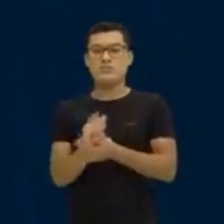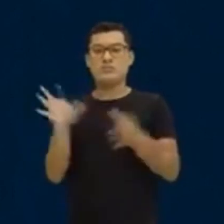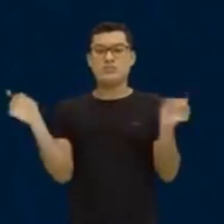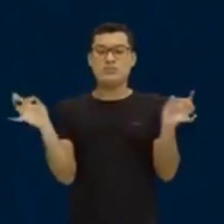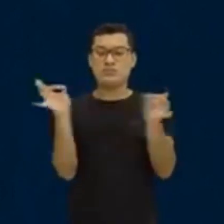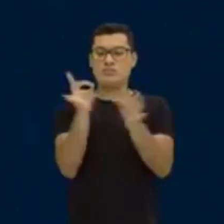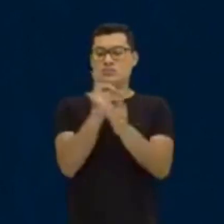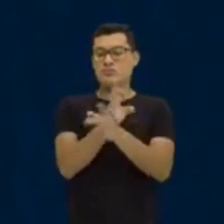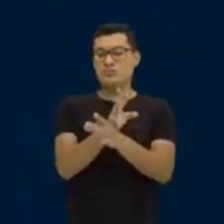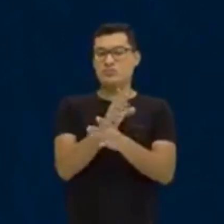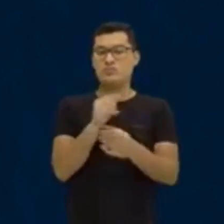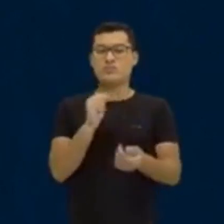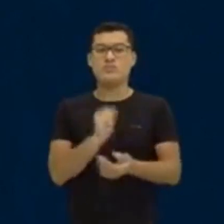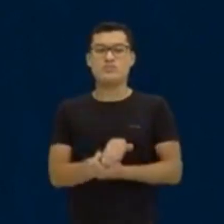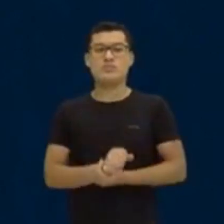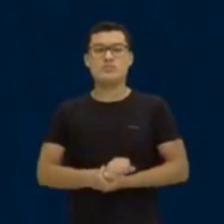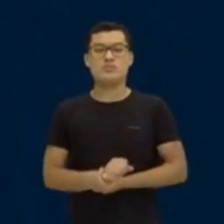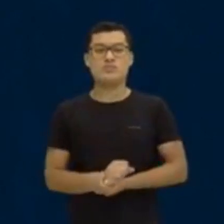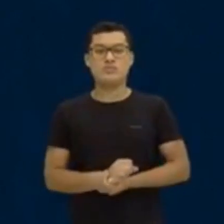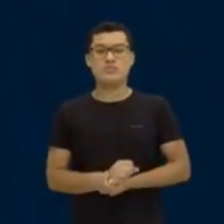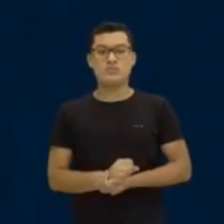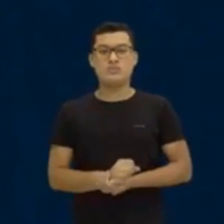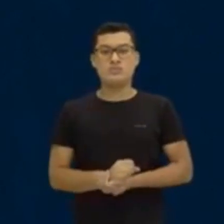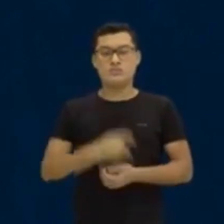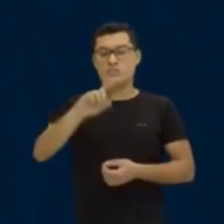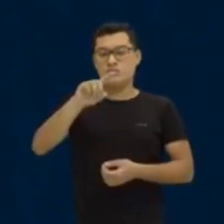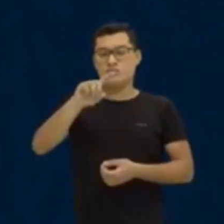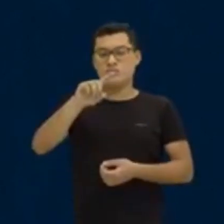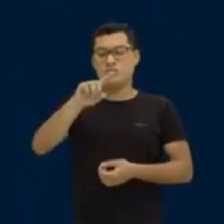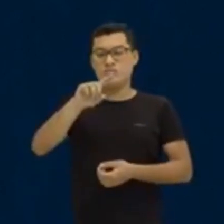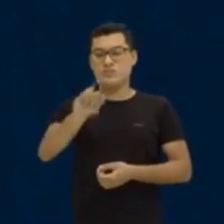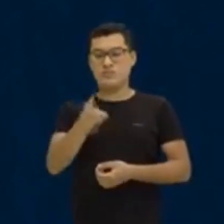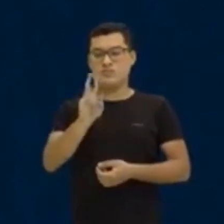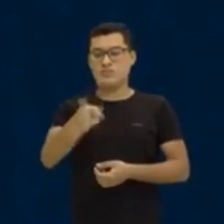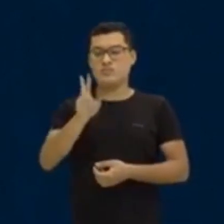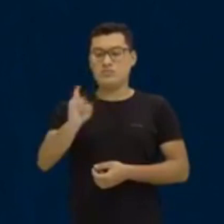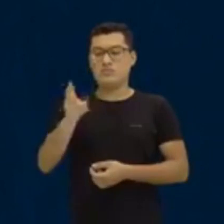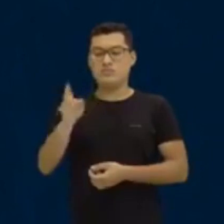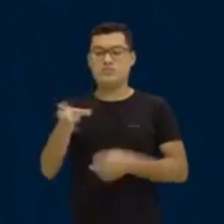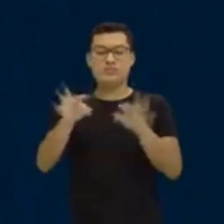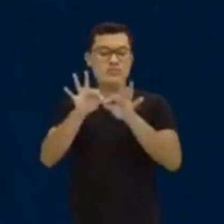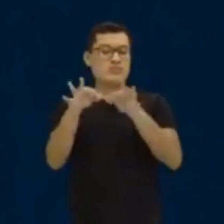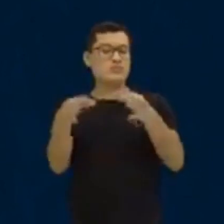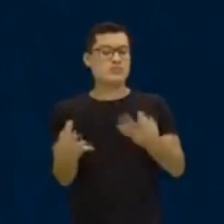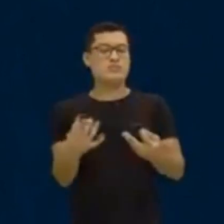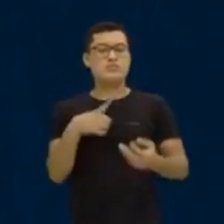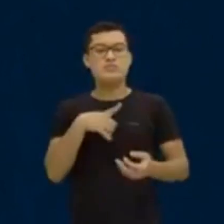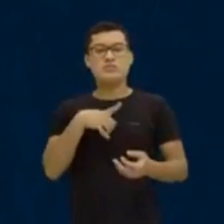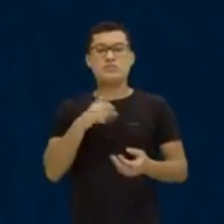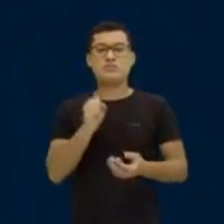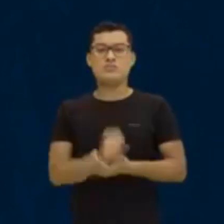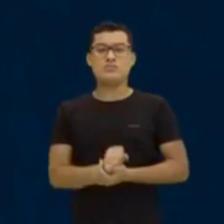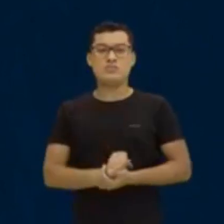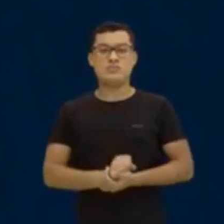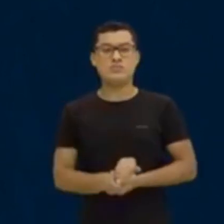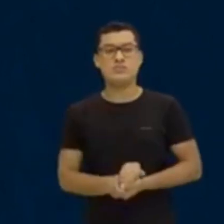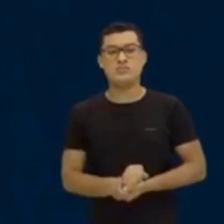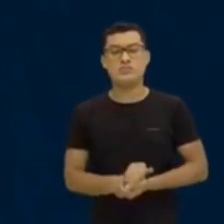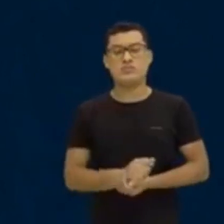a nossa dízima periódica simples. Porque eu tenho também a dízima periódica